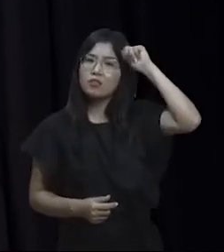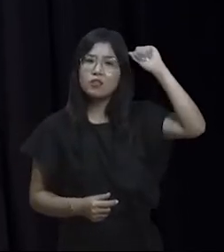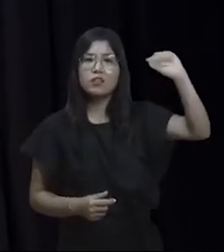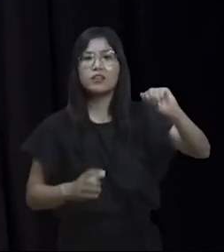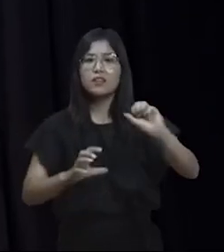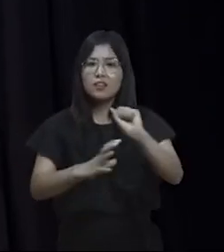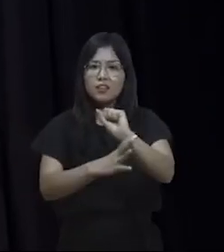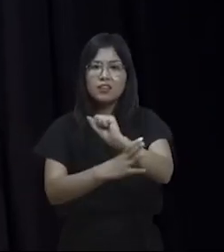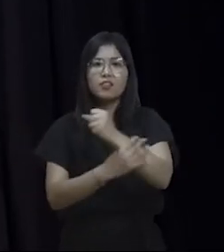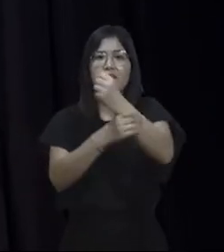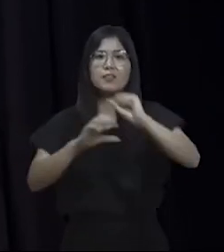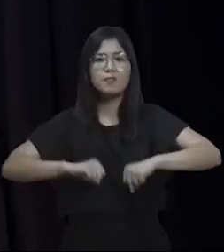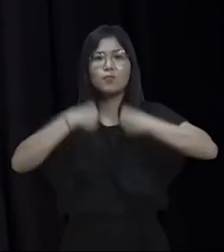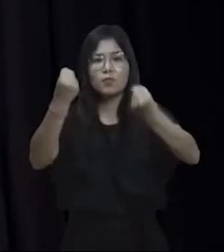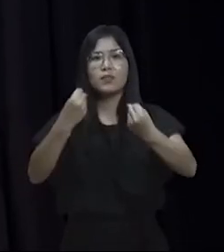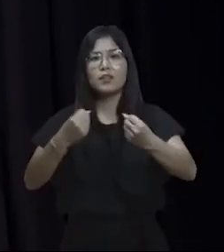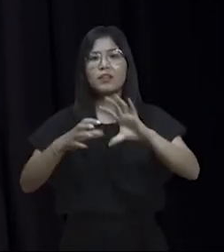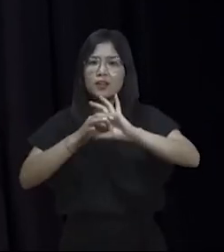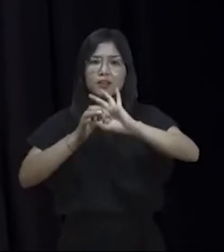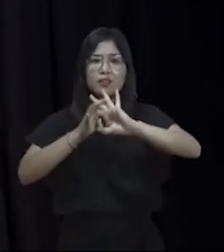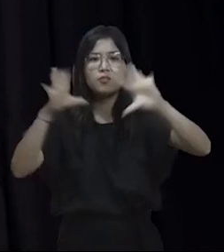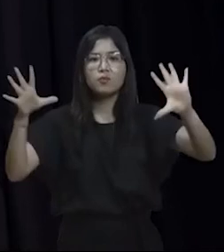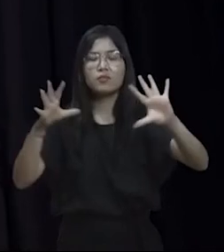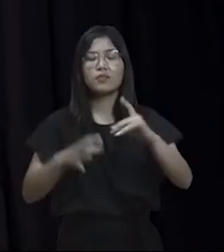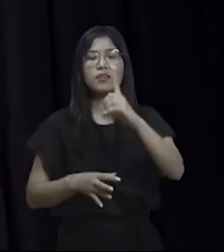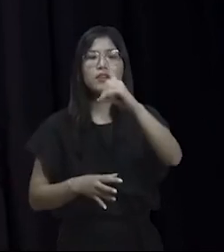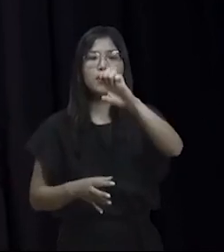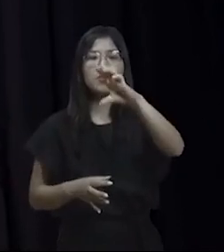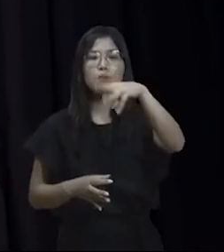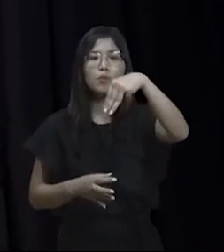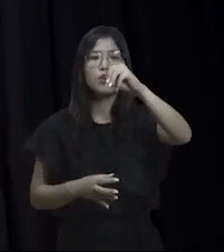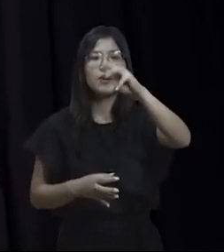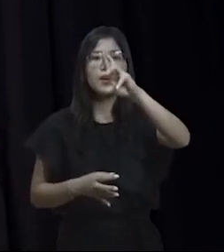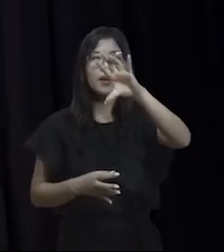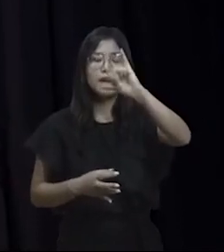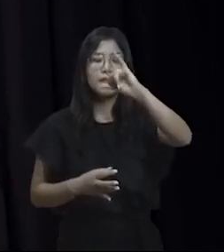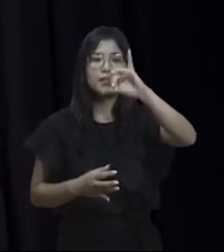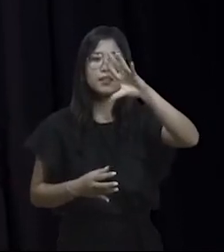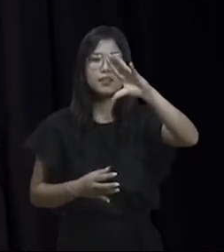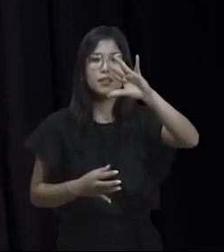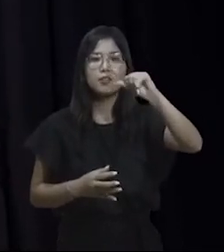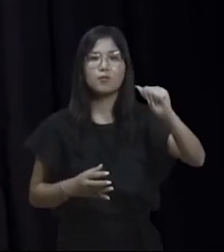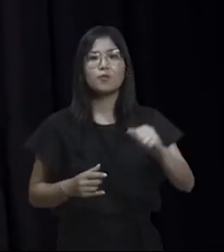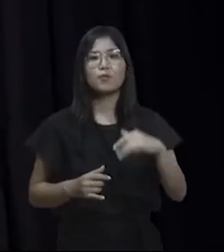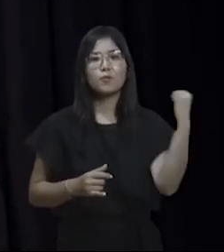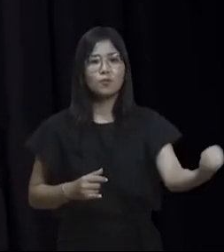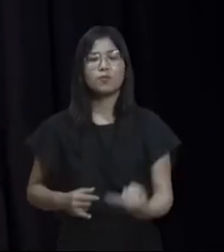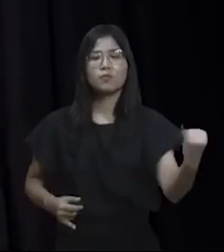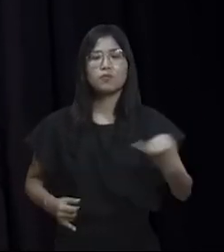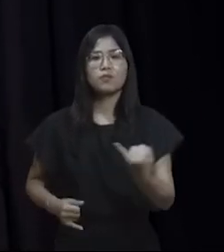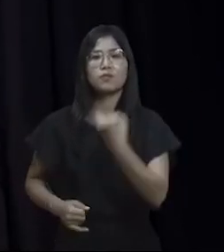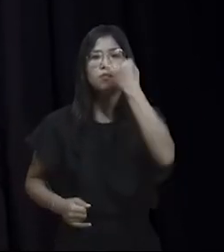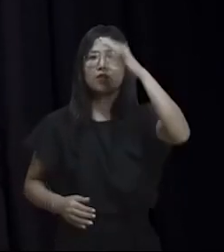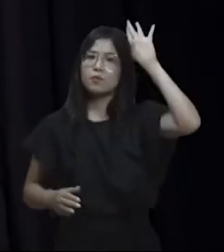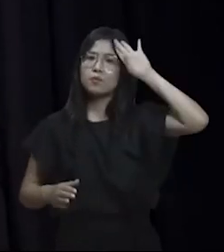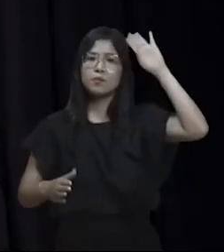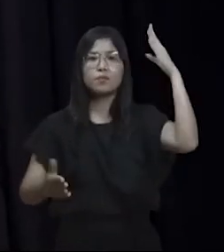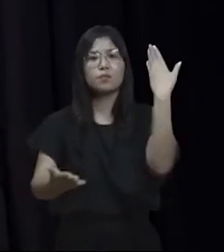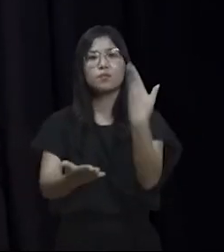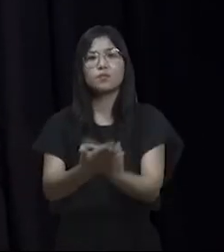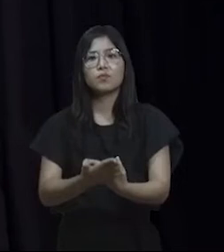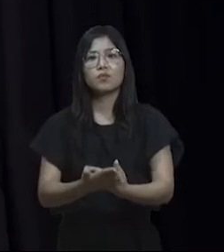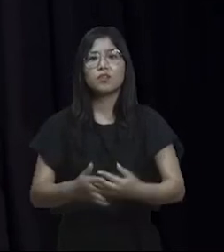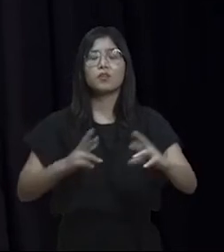democracia e instituições democráticas. E ele fala sobre a importância de se acreditar e